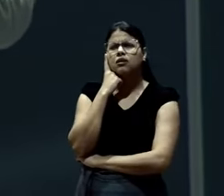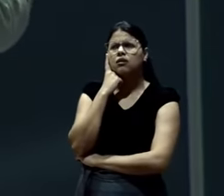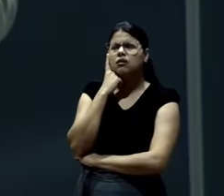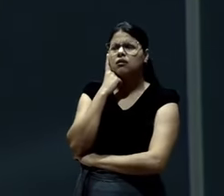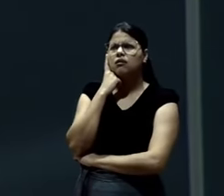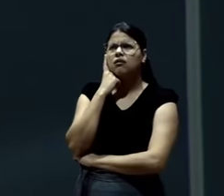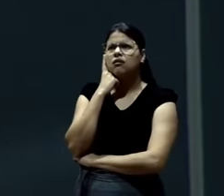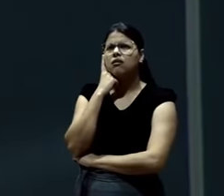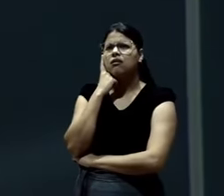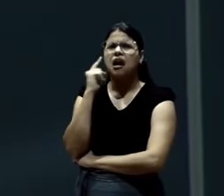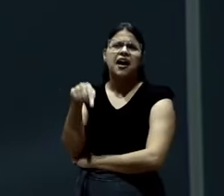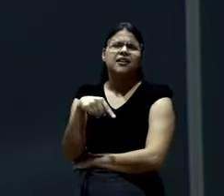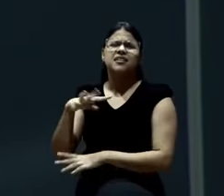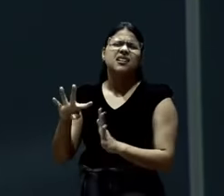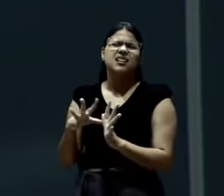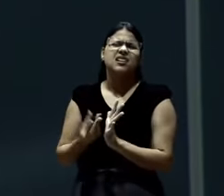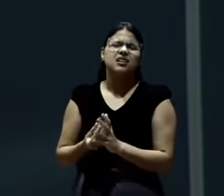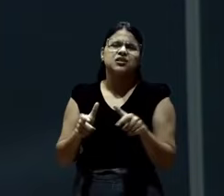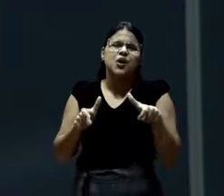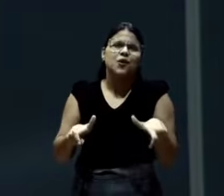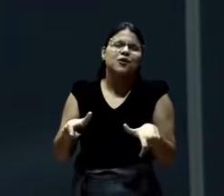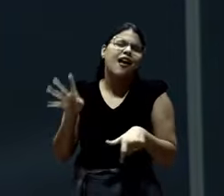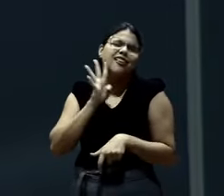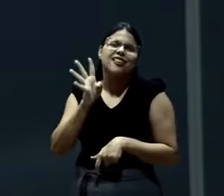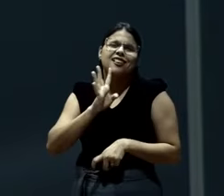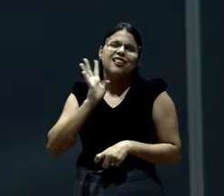Um lugar sabe do quê? De show.